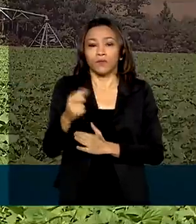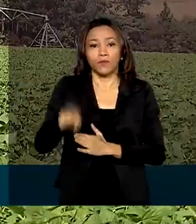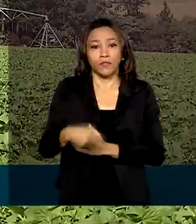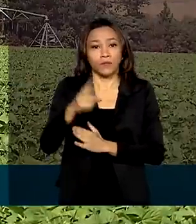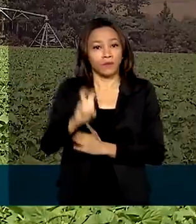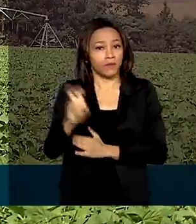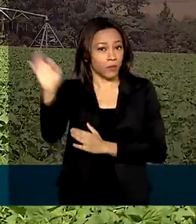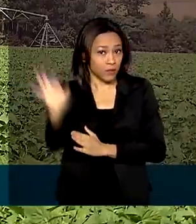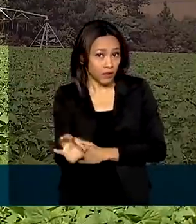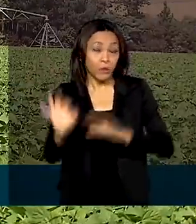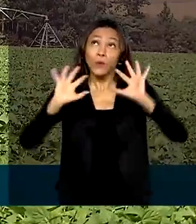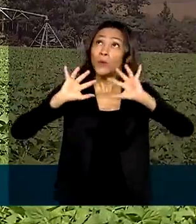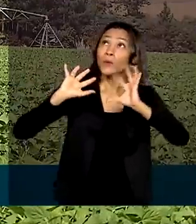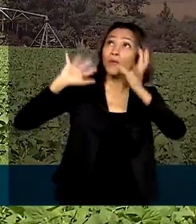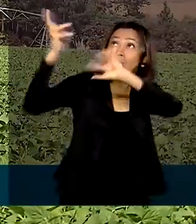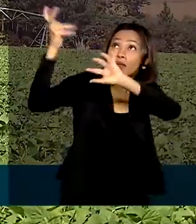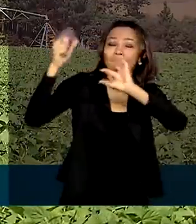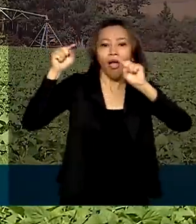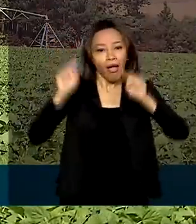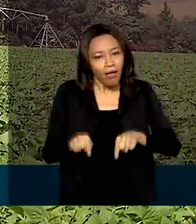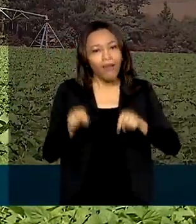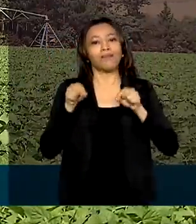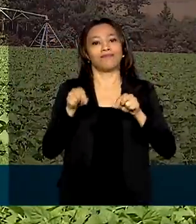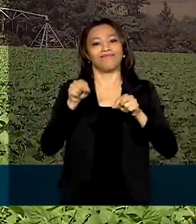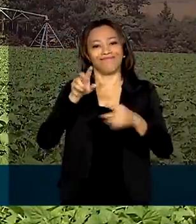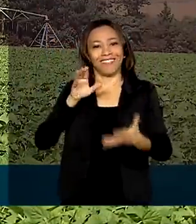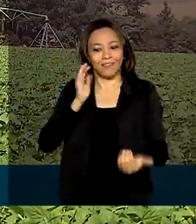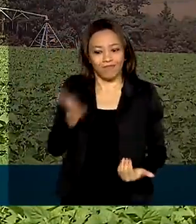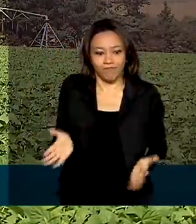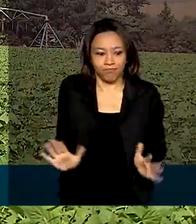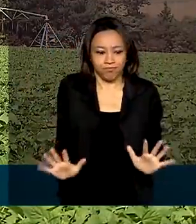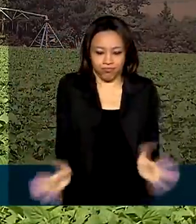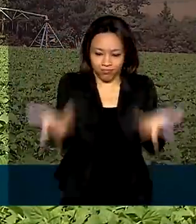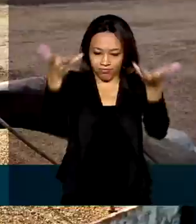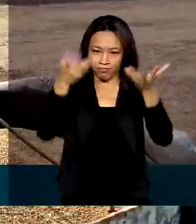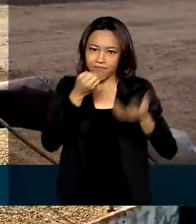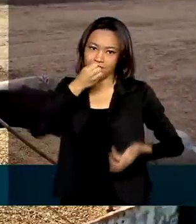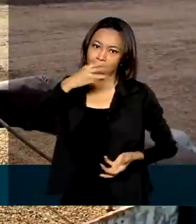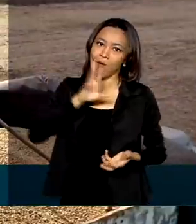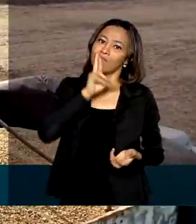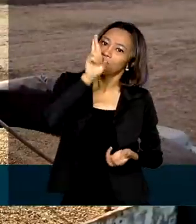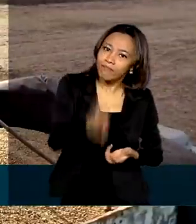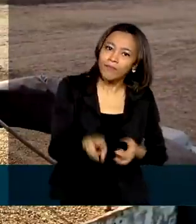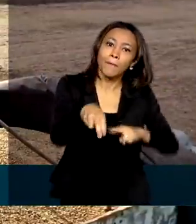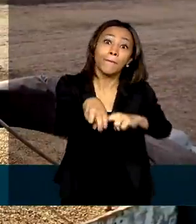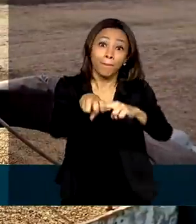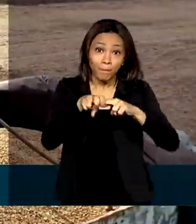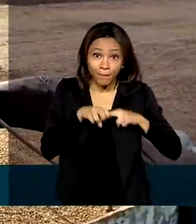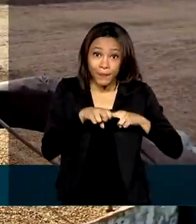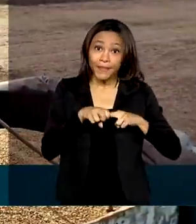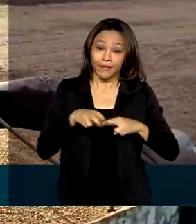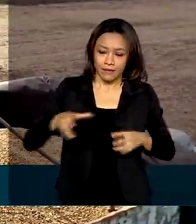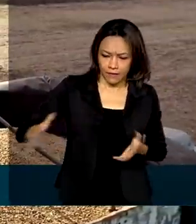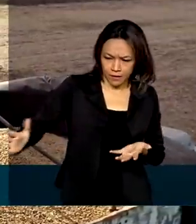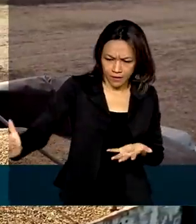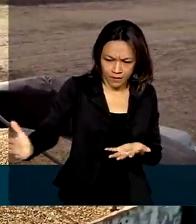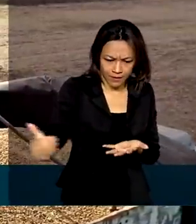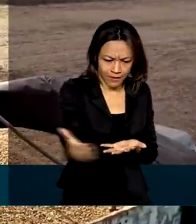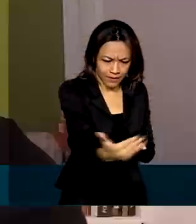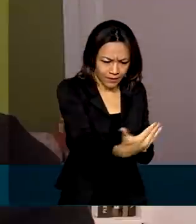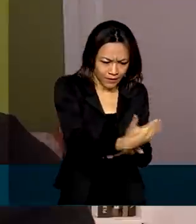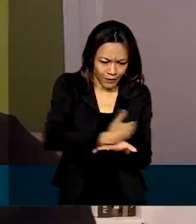O clima é um dos fatores que vem contribuindo para o bom resultado, por isso a safra deve ser